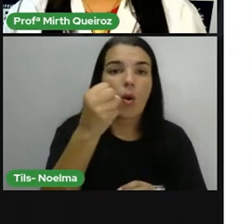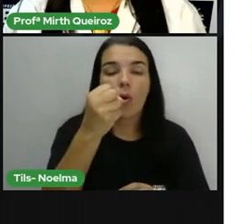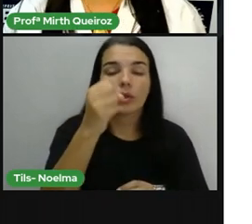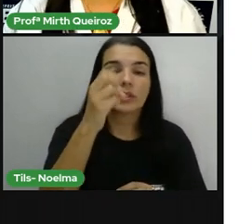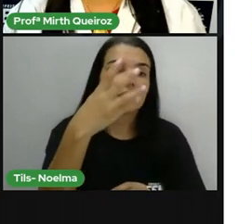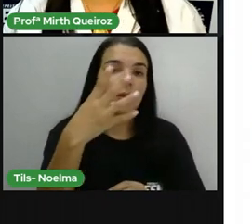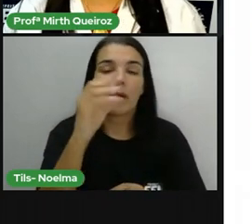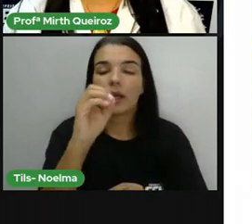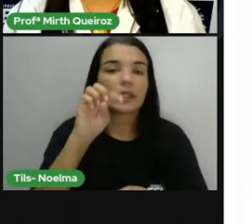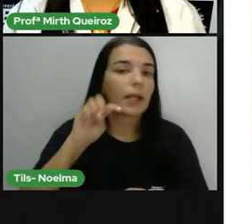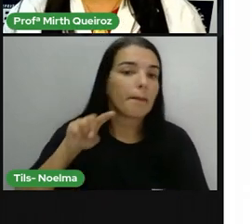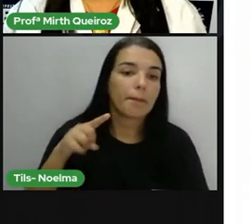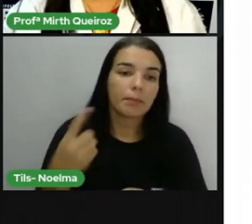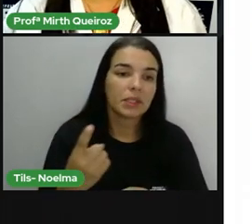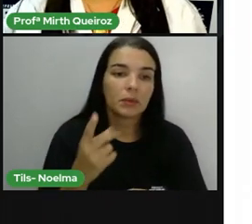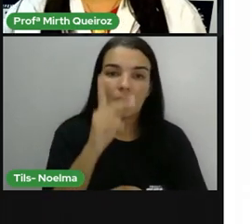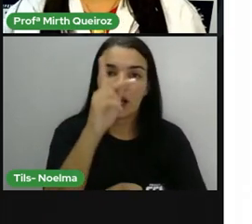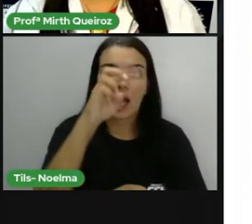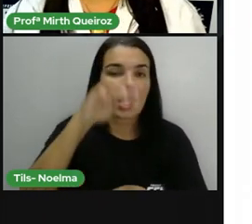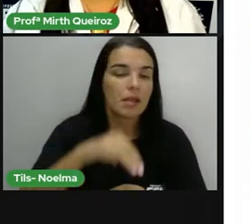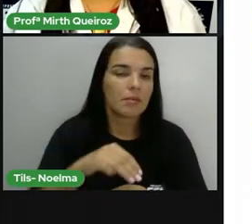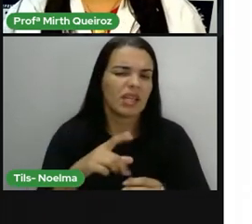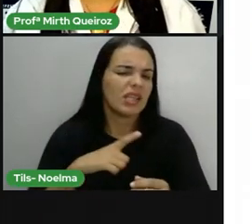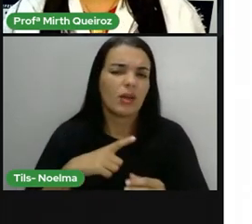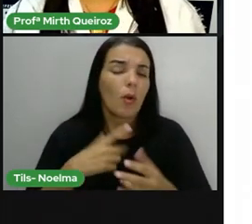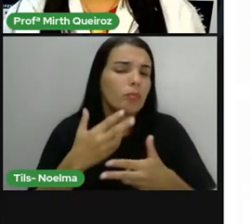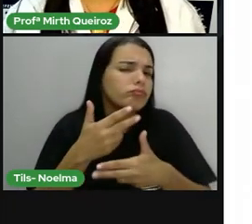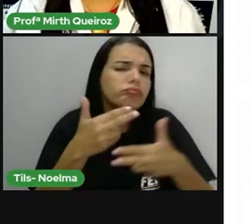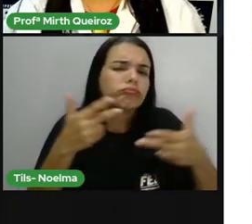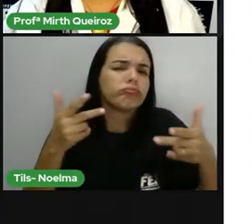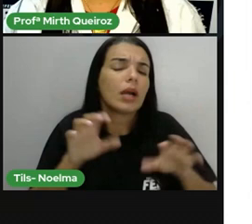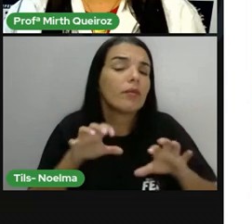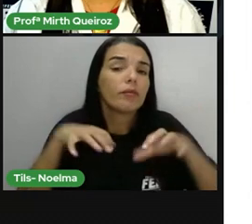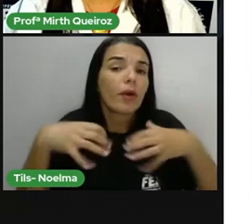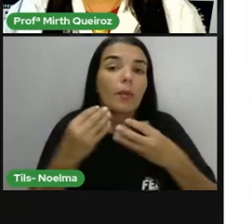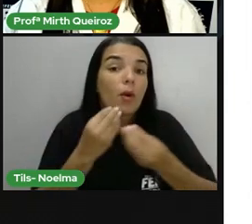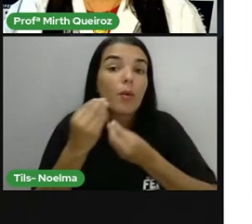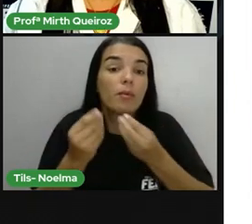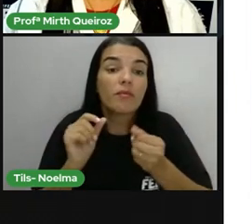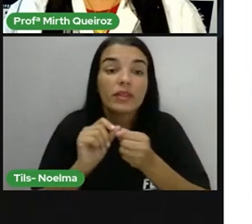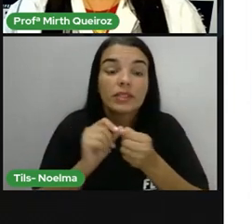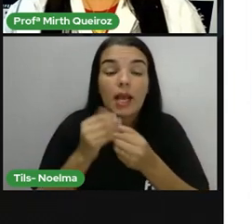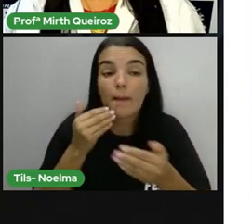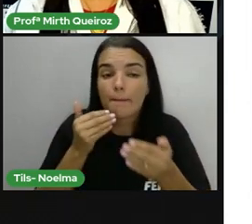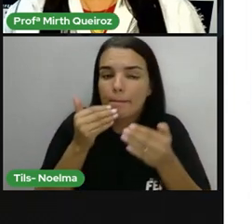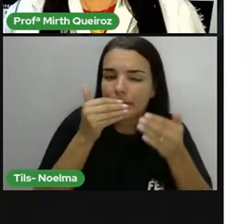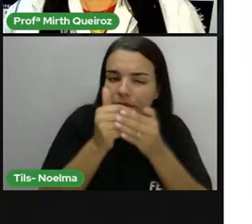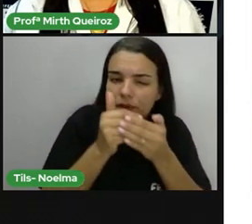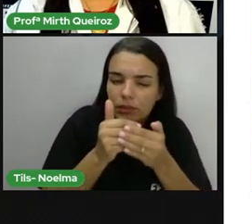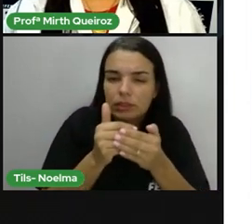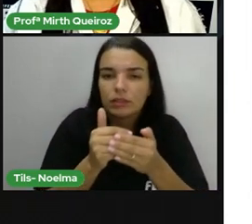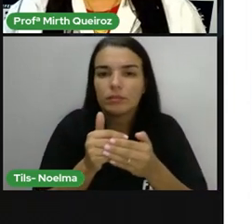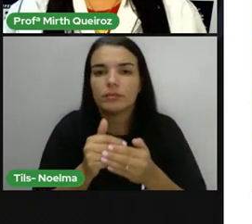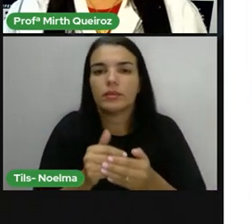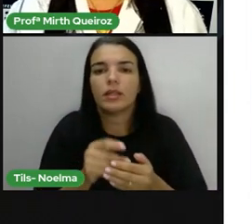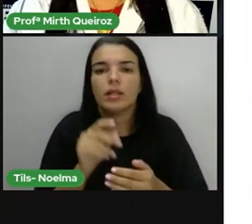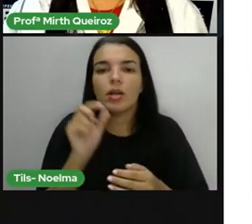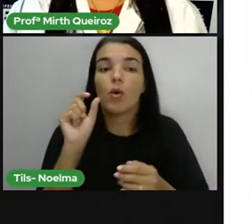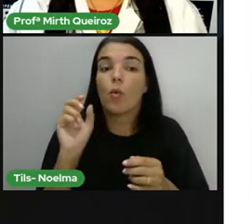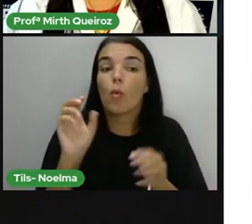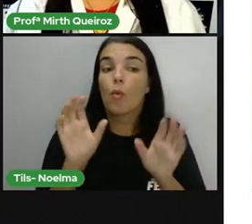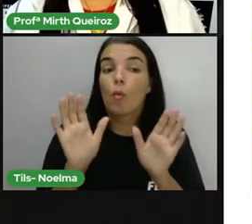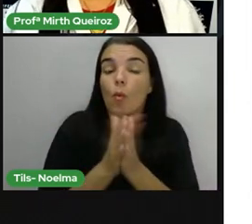quilômetros quadrados, né? Então, existem várias formas de a gente fazer essas aproximações. Quando a gente utiliza o termo, né,